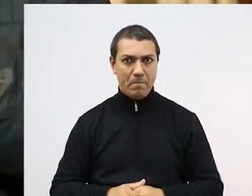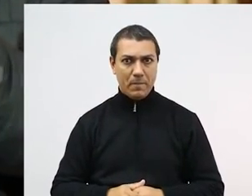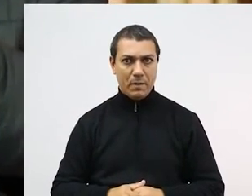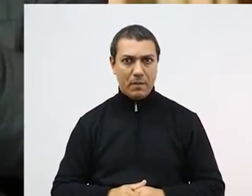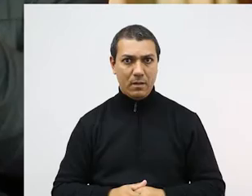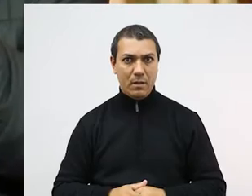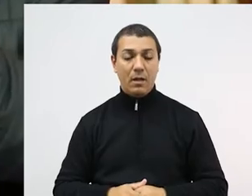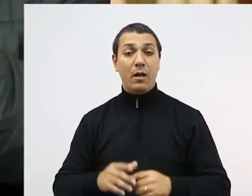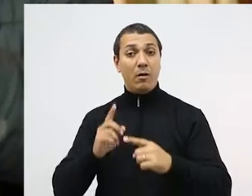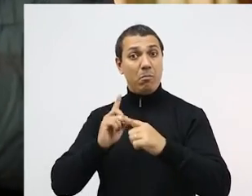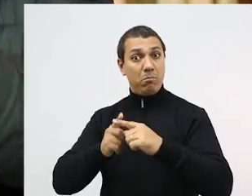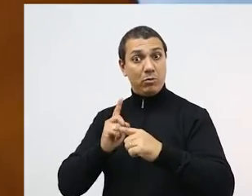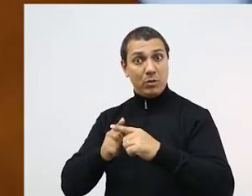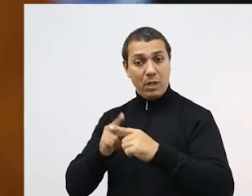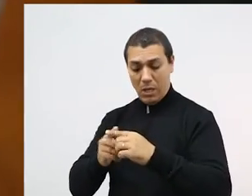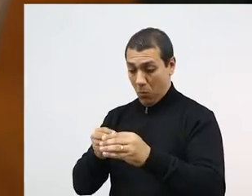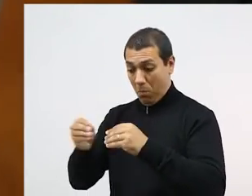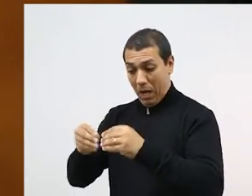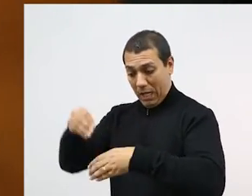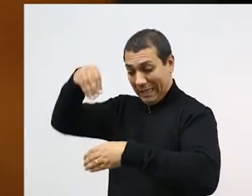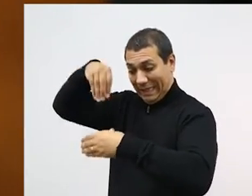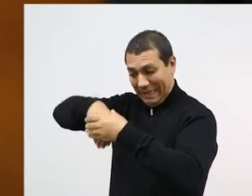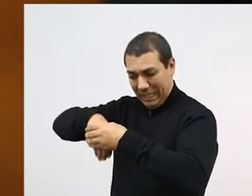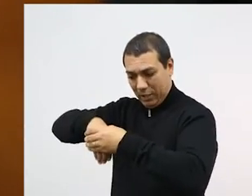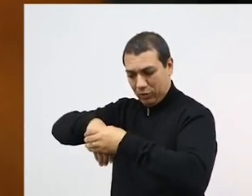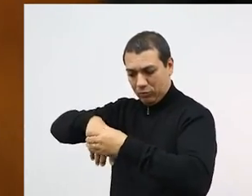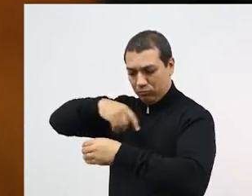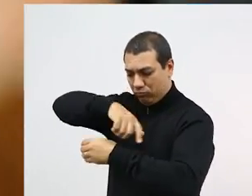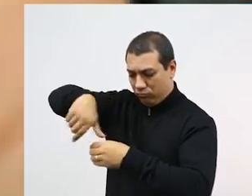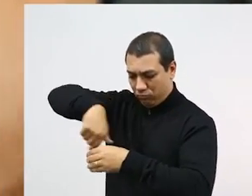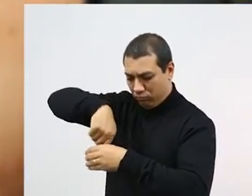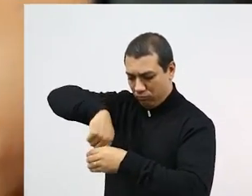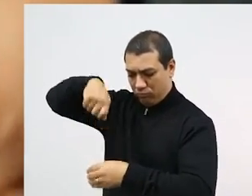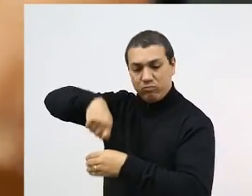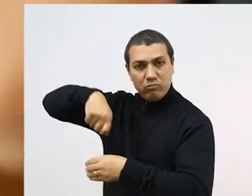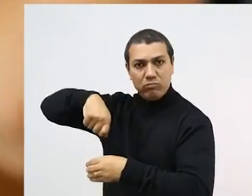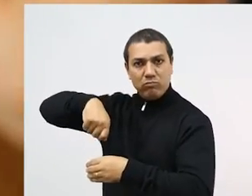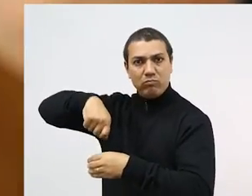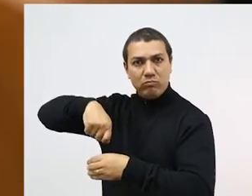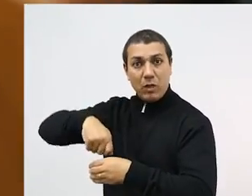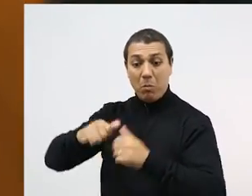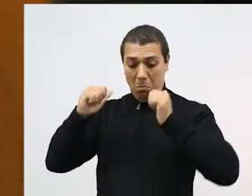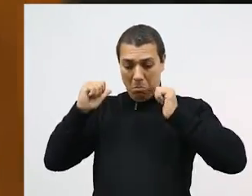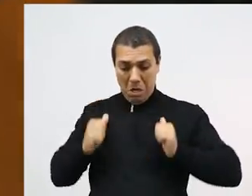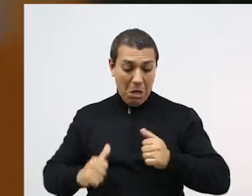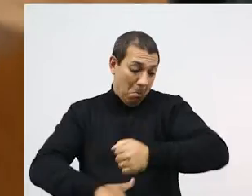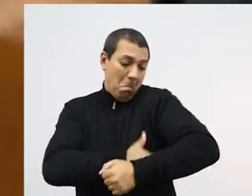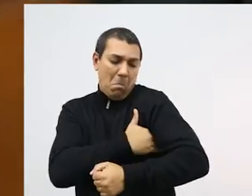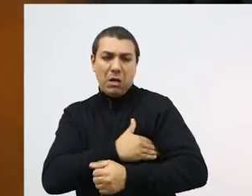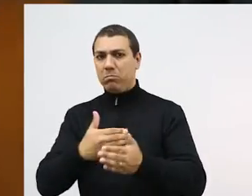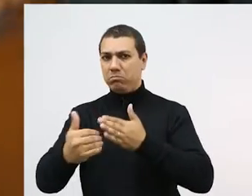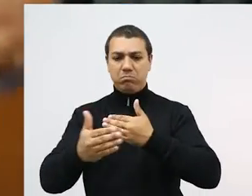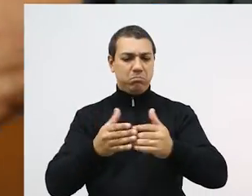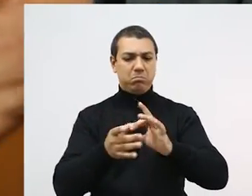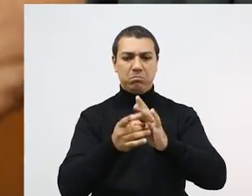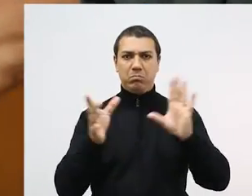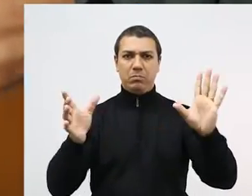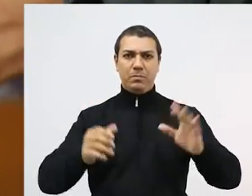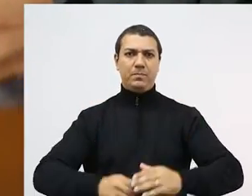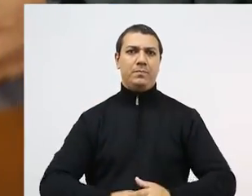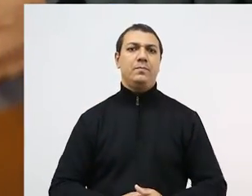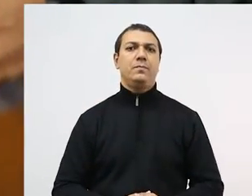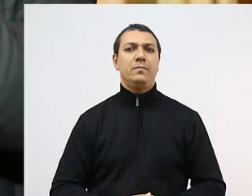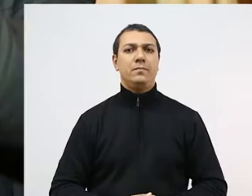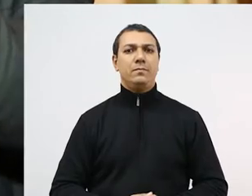máscara. E eu, então, descarto isso num saco acondicionado. Posso dobrar assim.